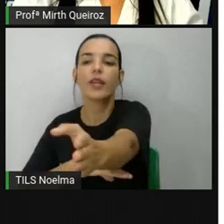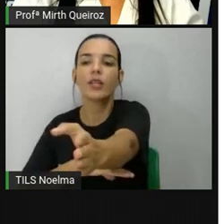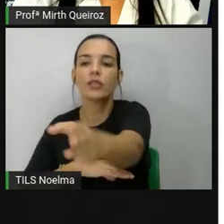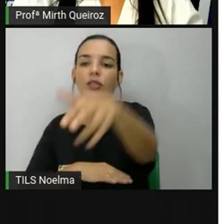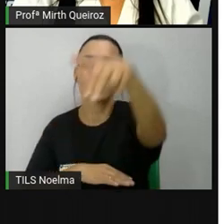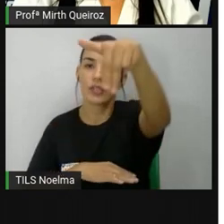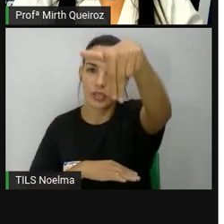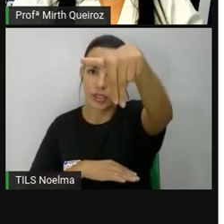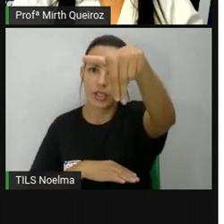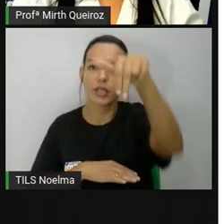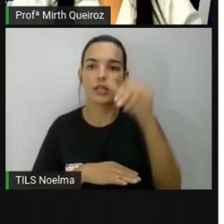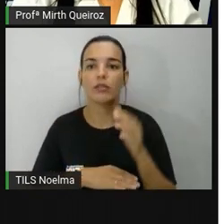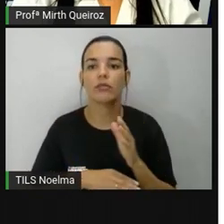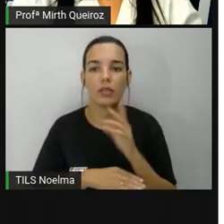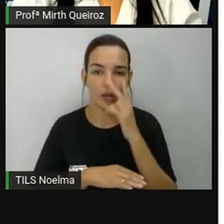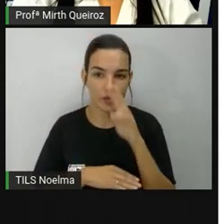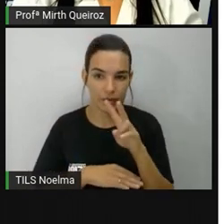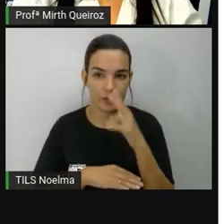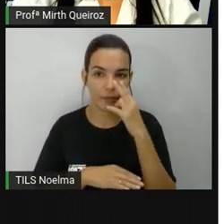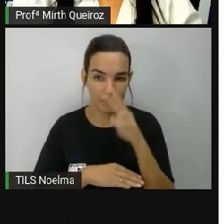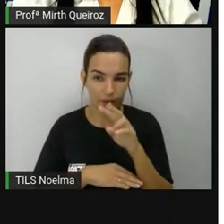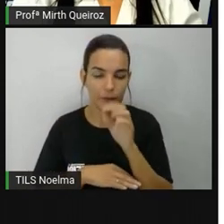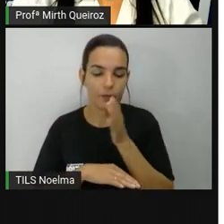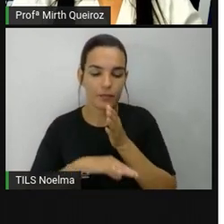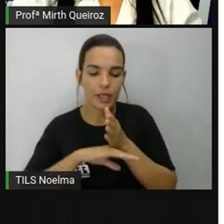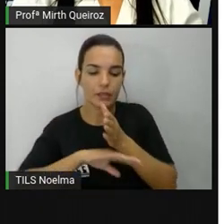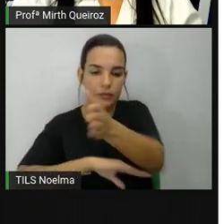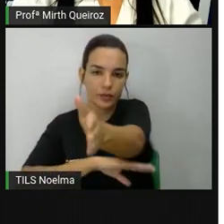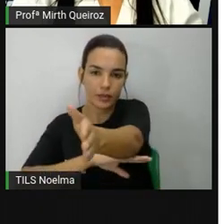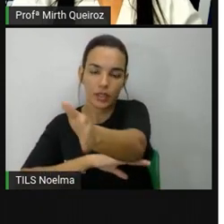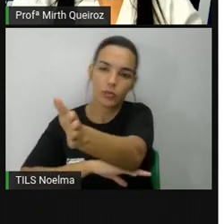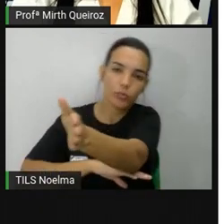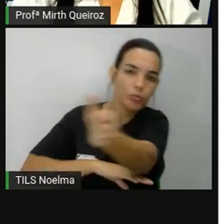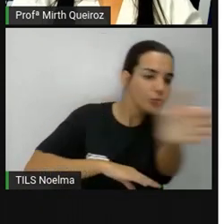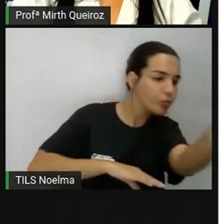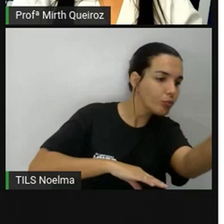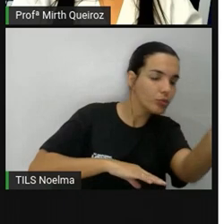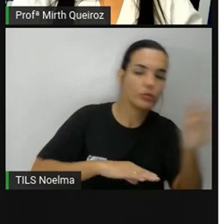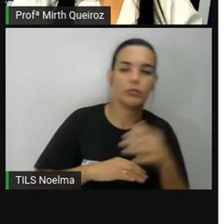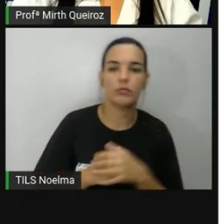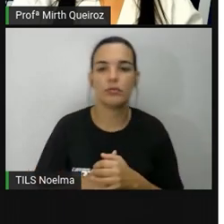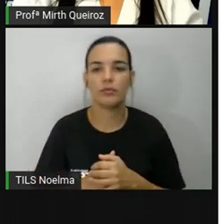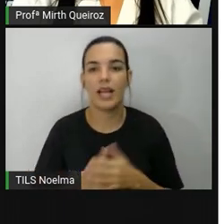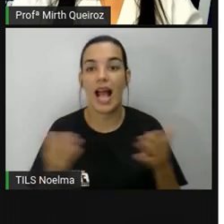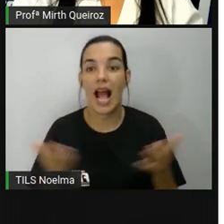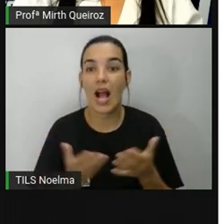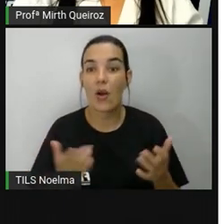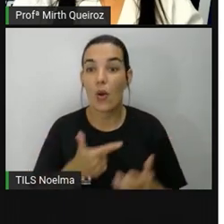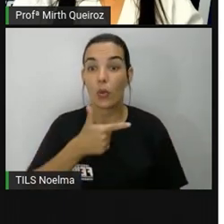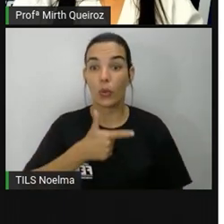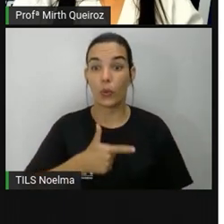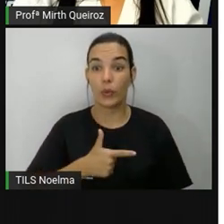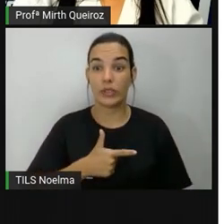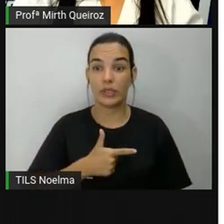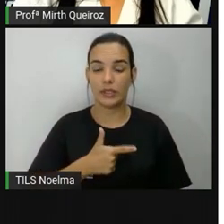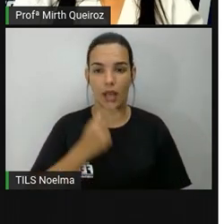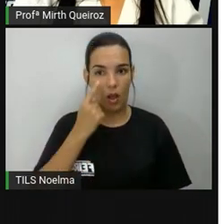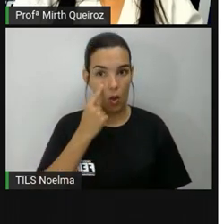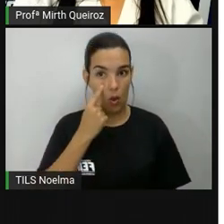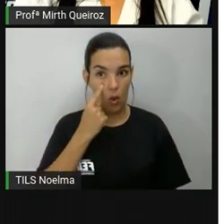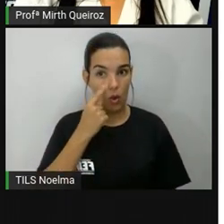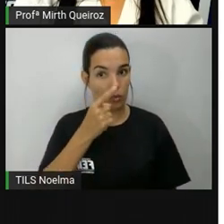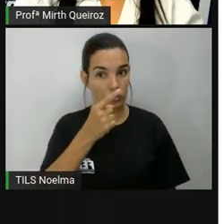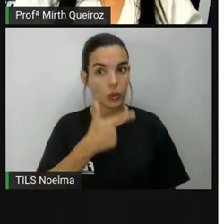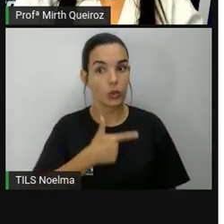para o leste. Mas ele jogou de ladinho, então ele jogou para nordeste. Nordeste, se a gente tem aí o 2, vamos